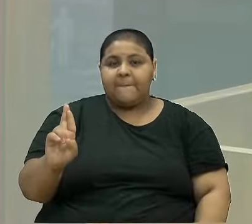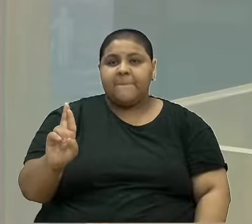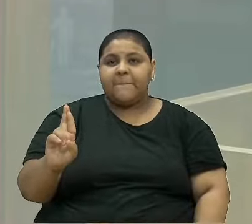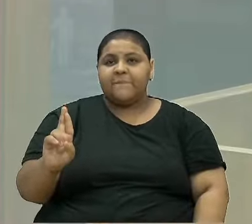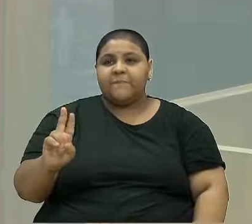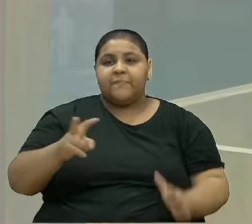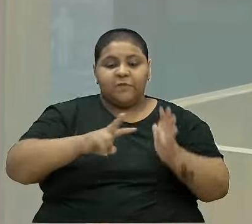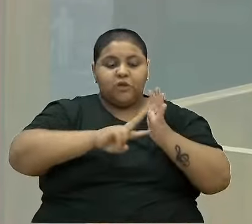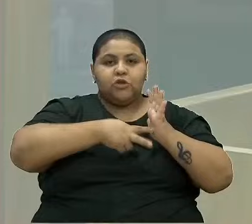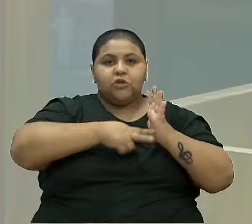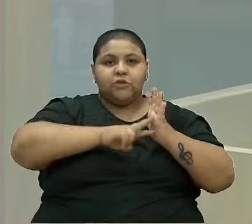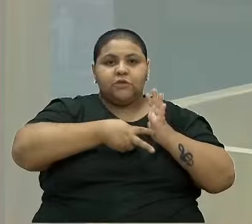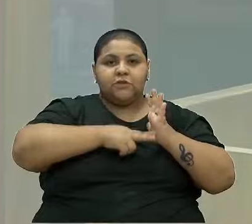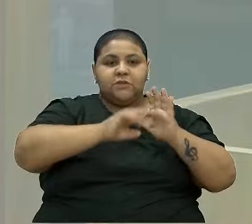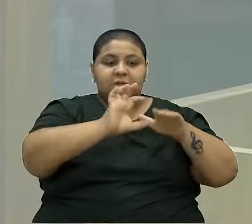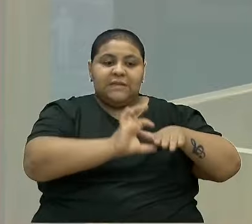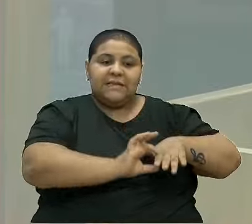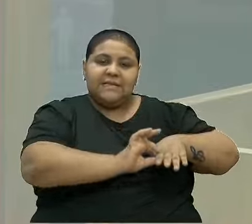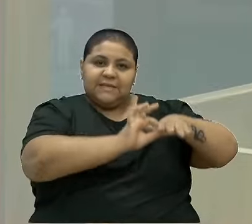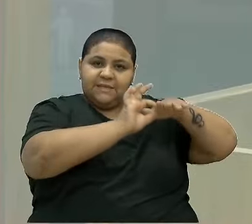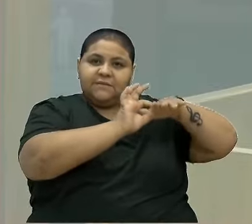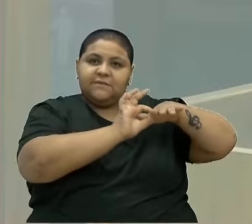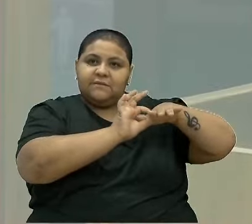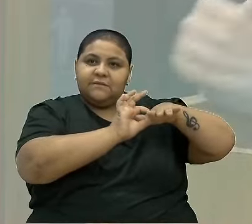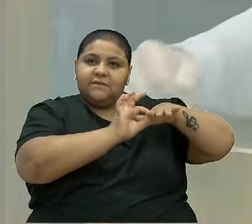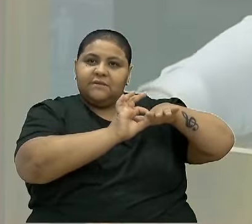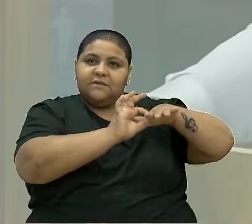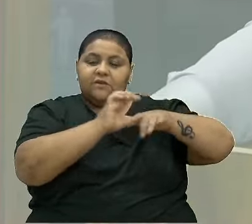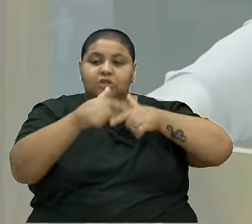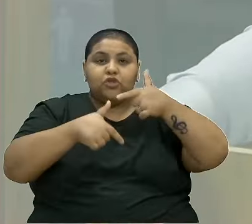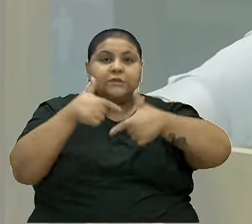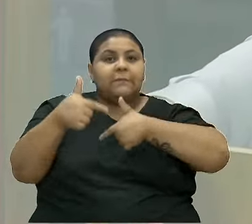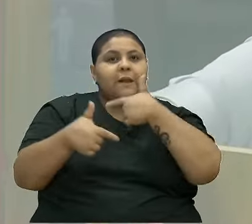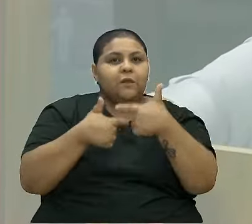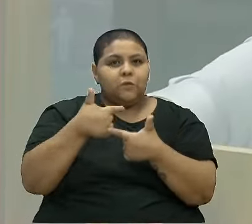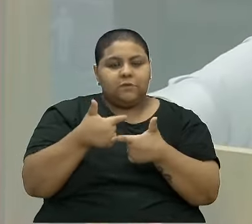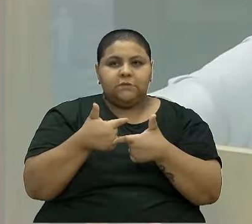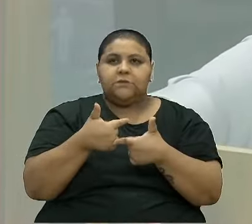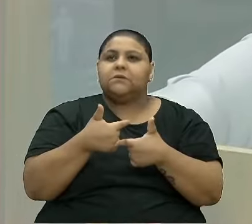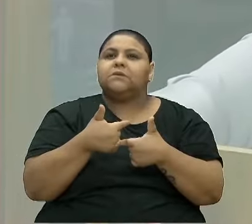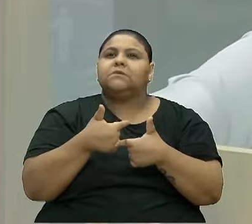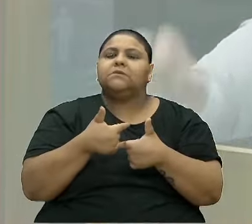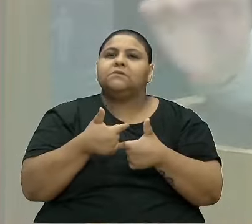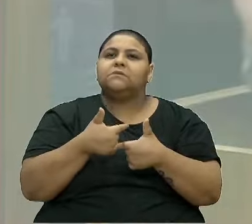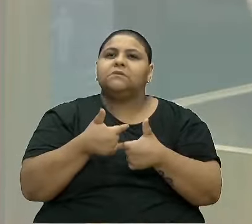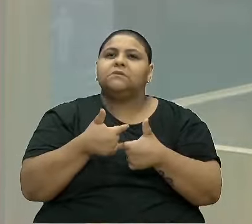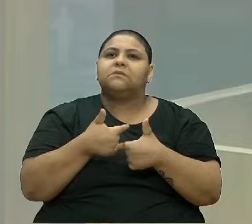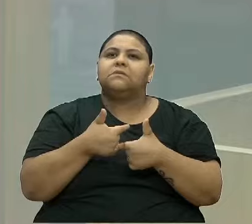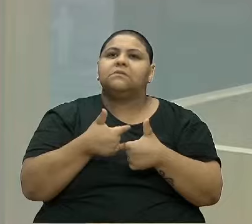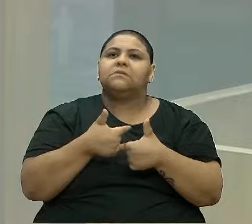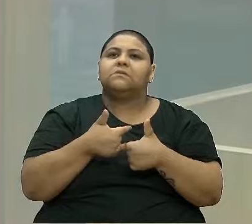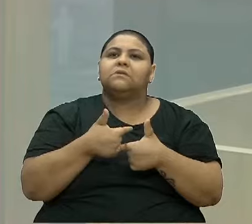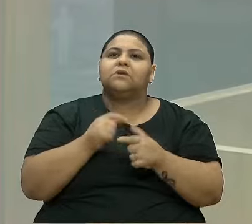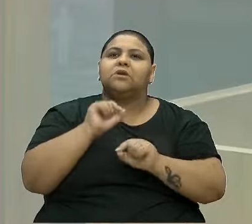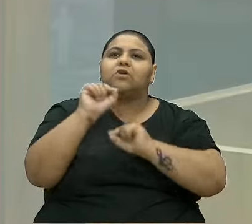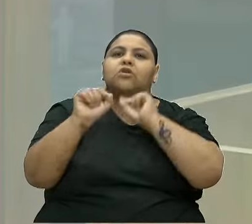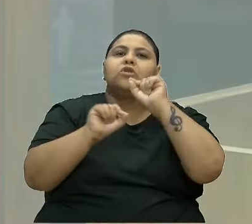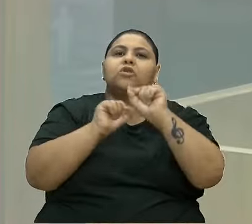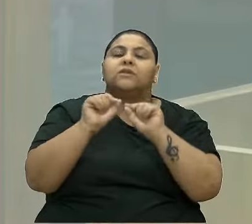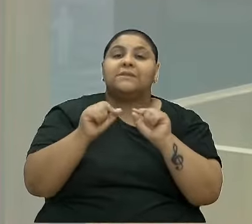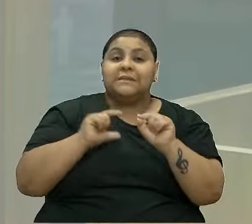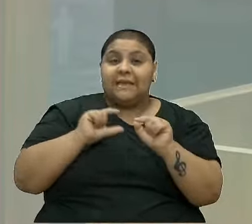sindicatos patronais e dos trabalhadores. E em que, pese as